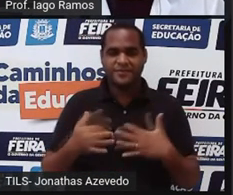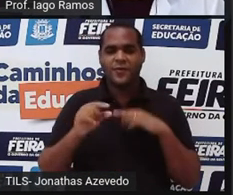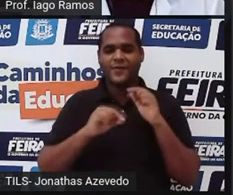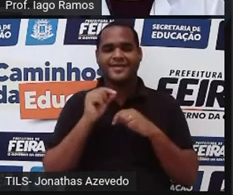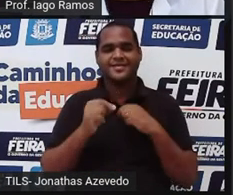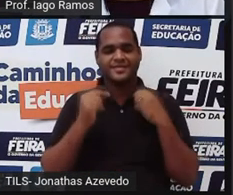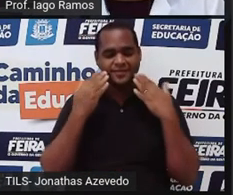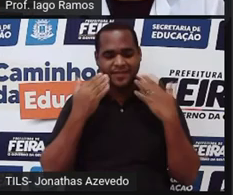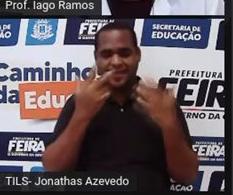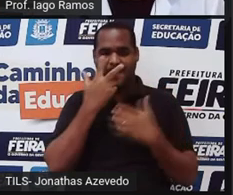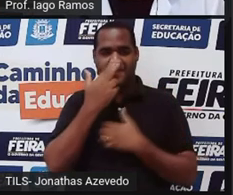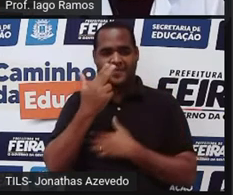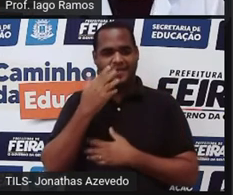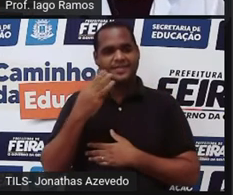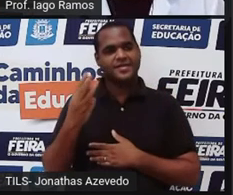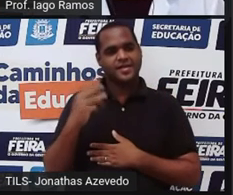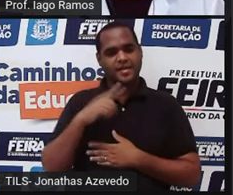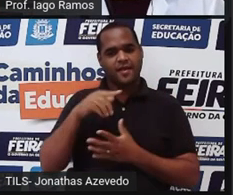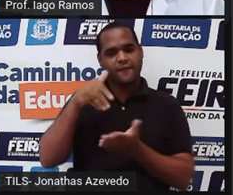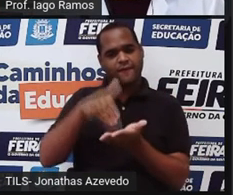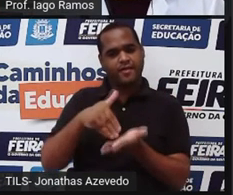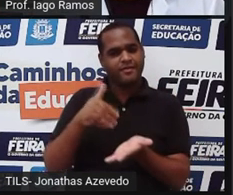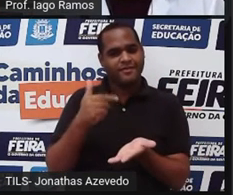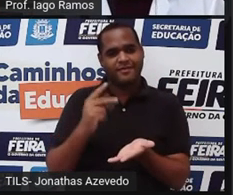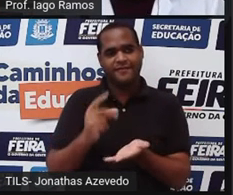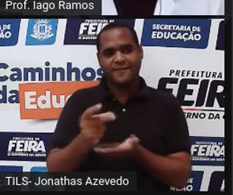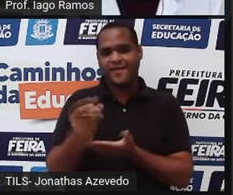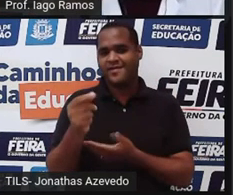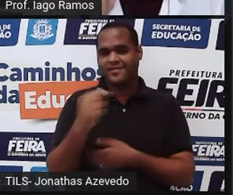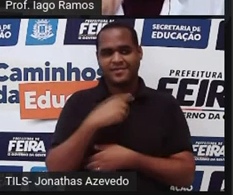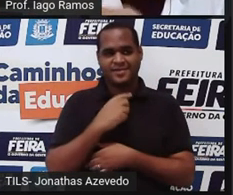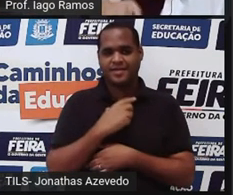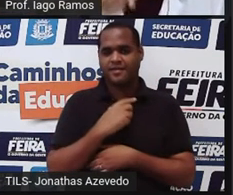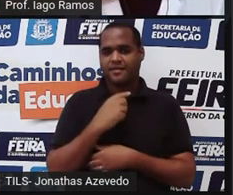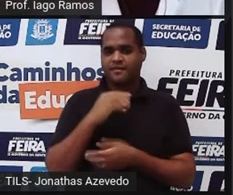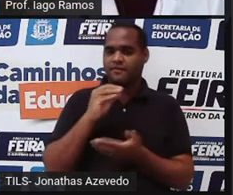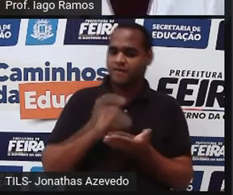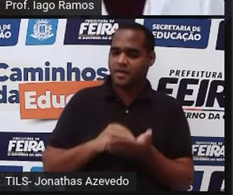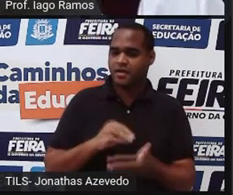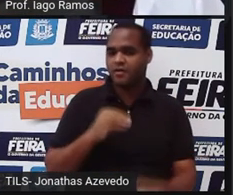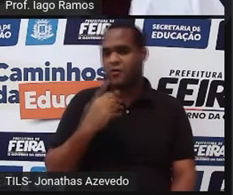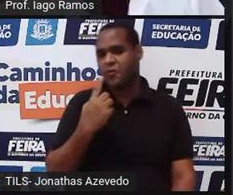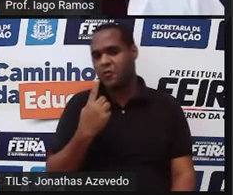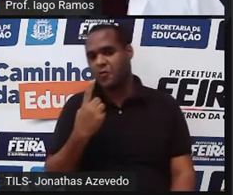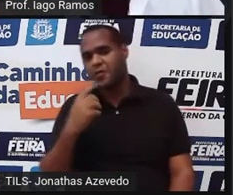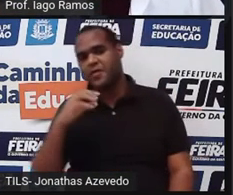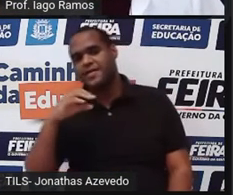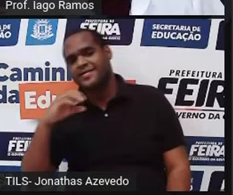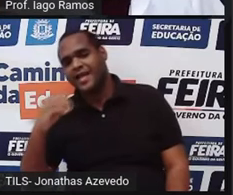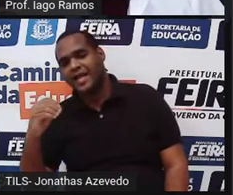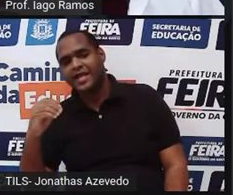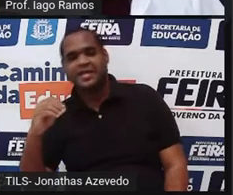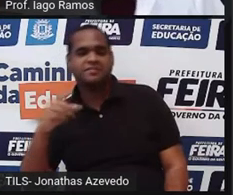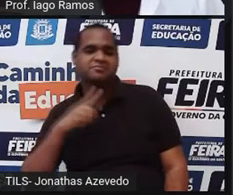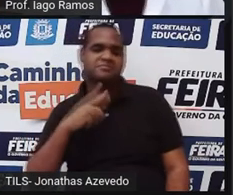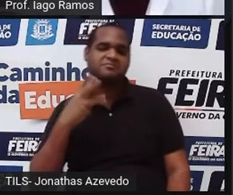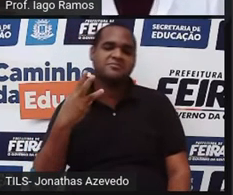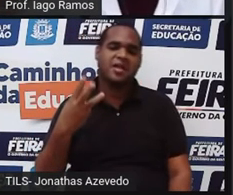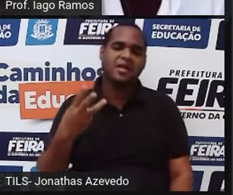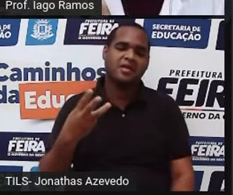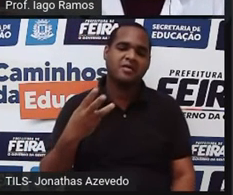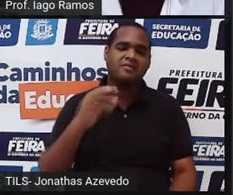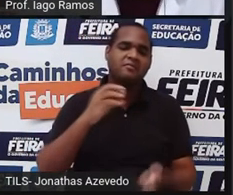aparecendo 3 ali infinitamente. Vai sobrando 1, colocando 0, vai dando 3,